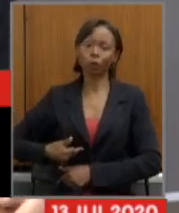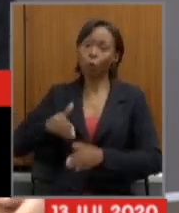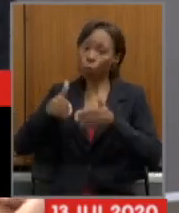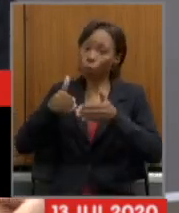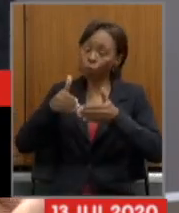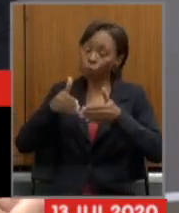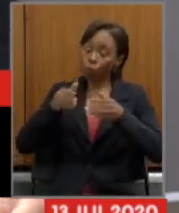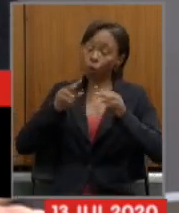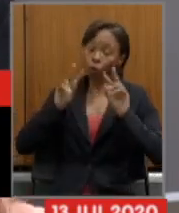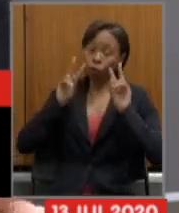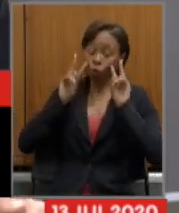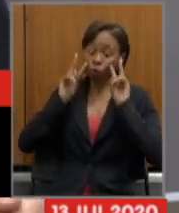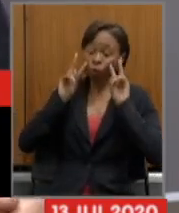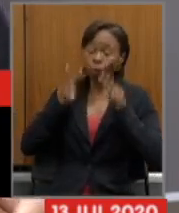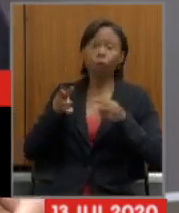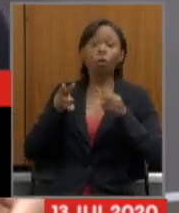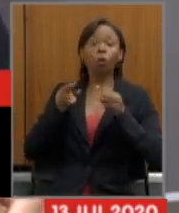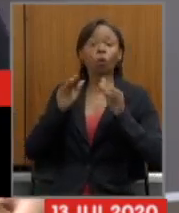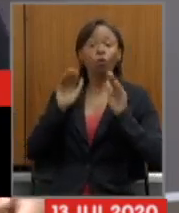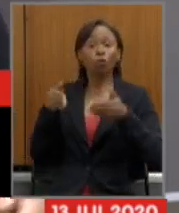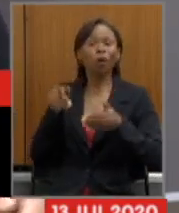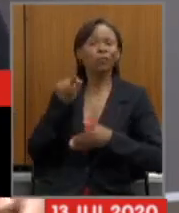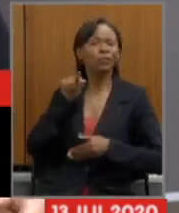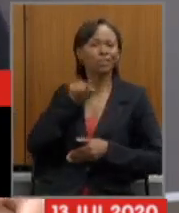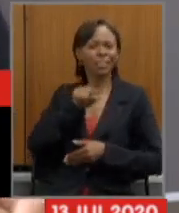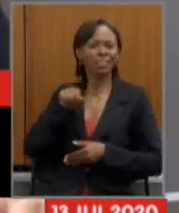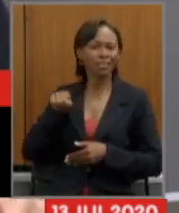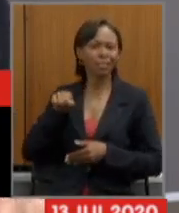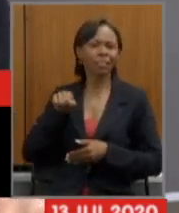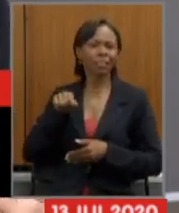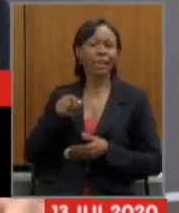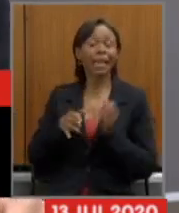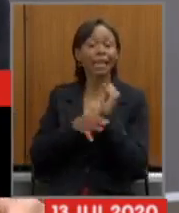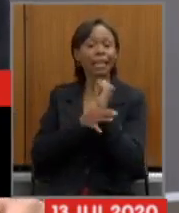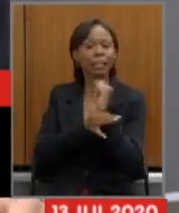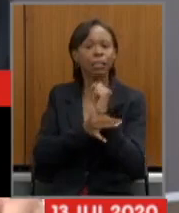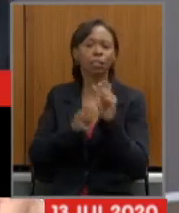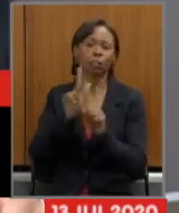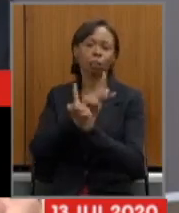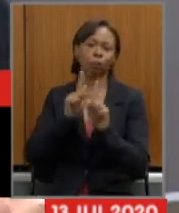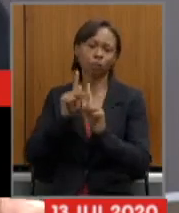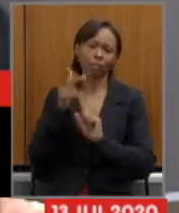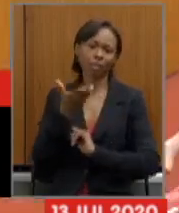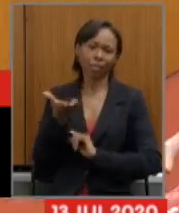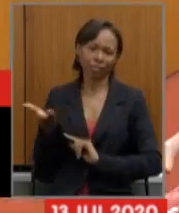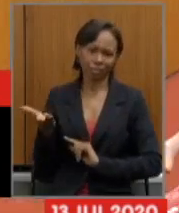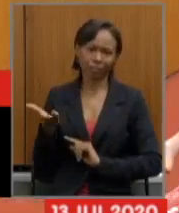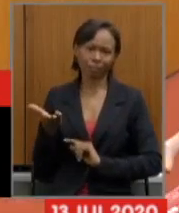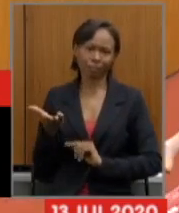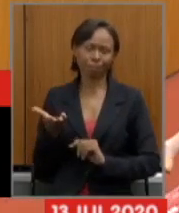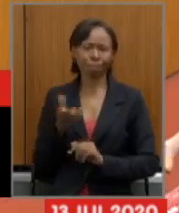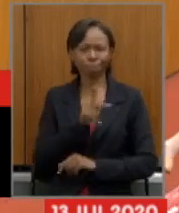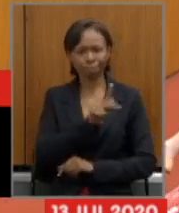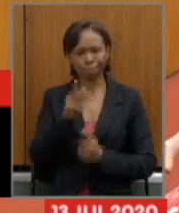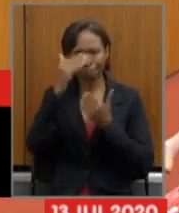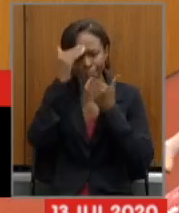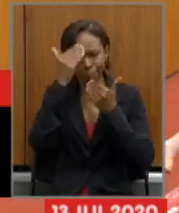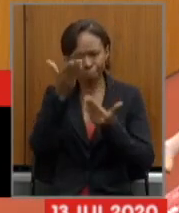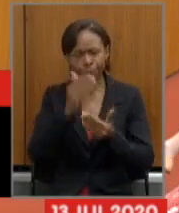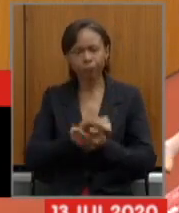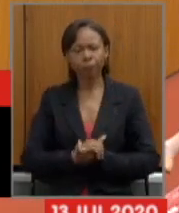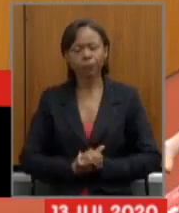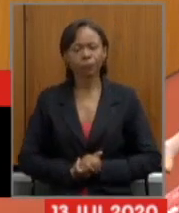discutindo aqui, para garantir que eles tenham a sua previdência garantida. Muito obrigado, presidente. Muito obrigado.